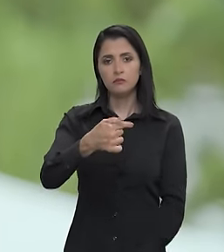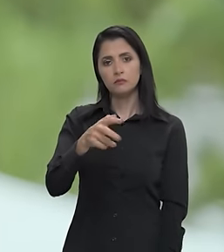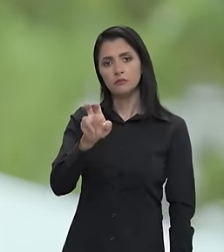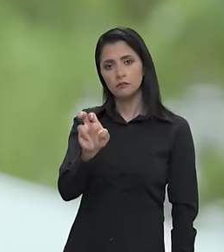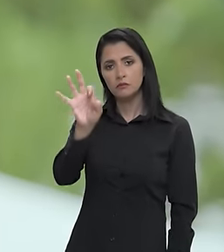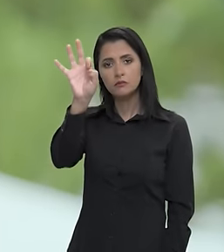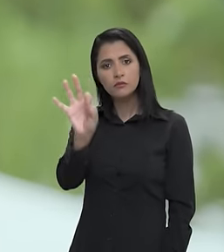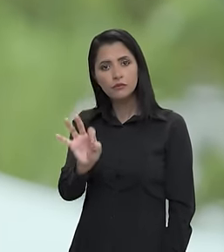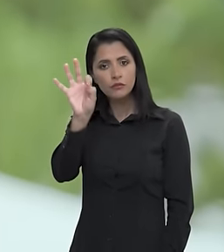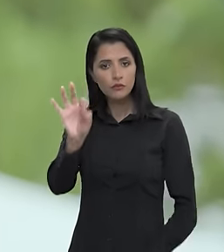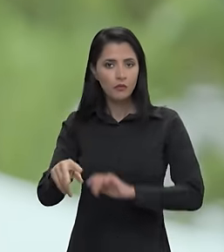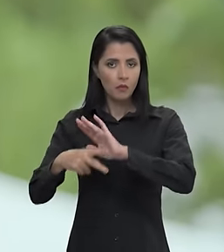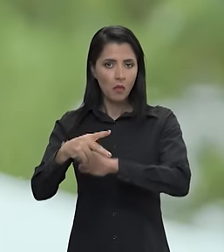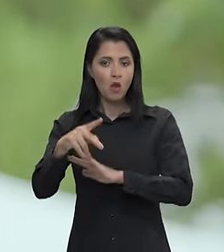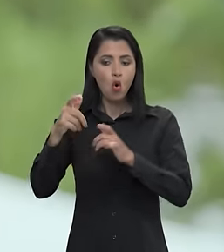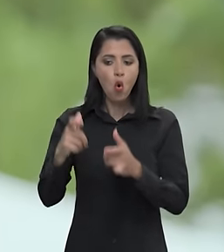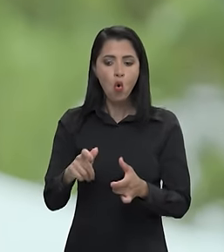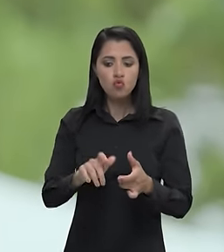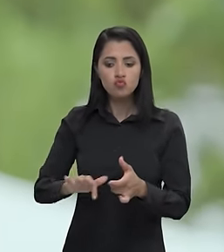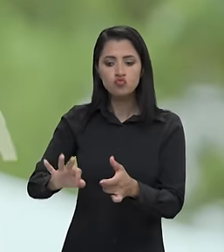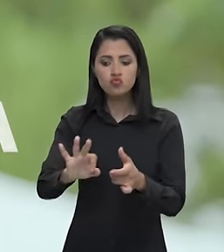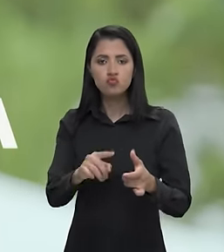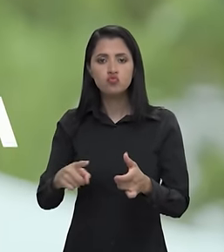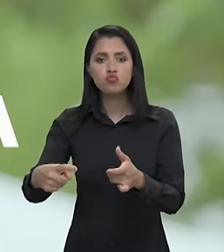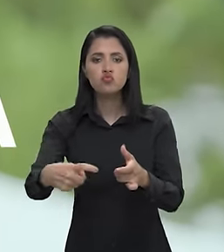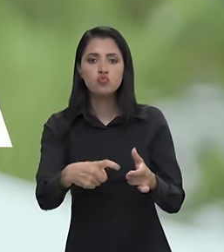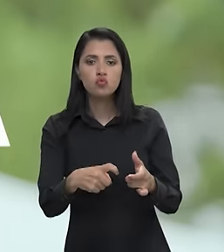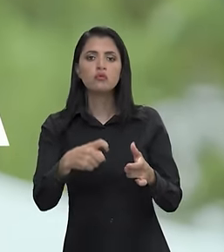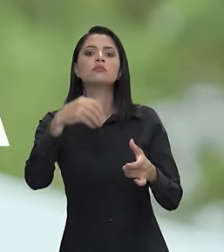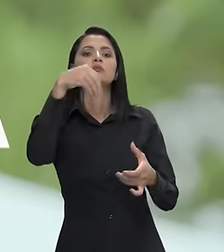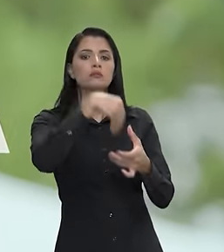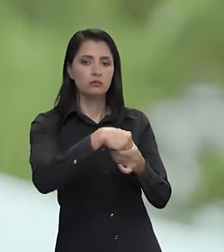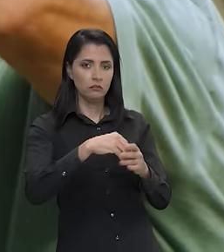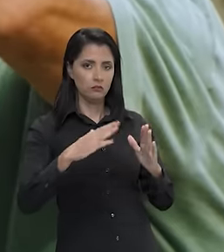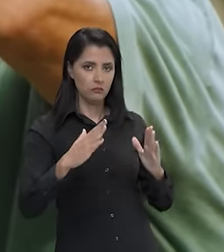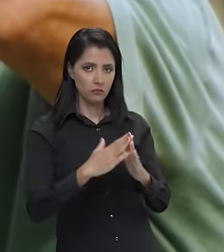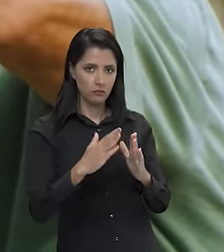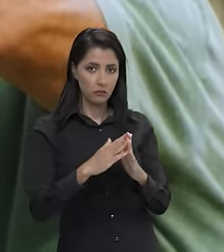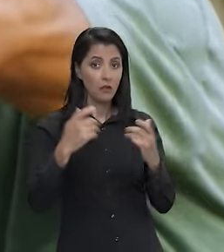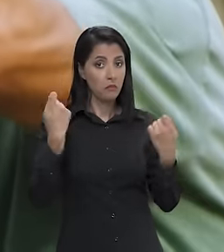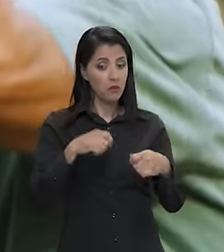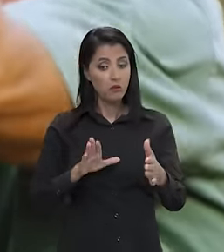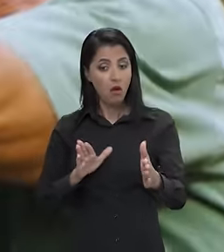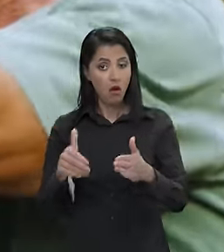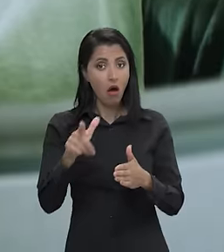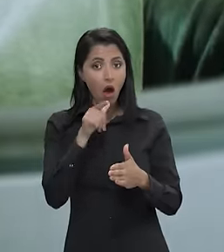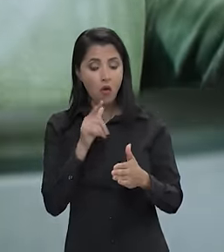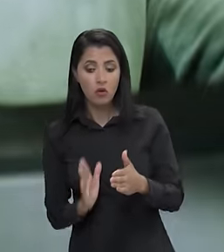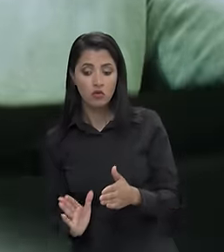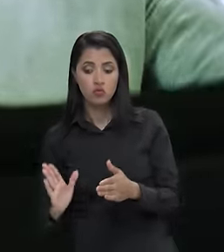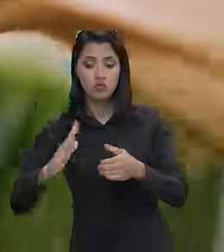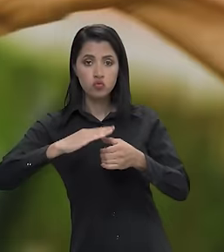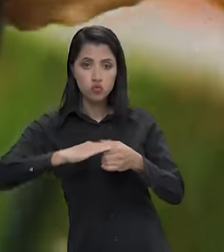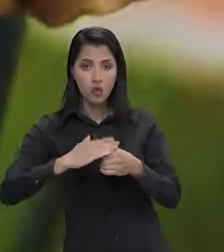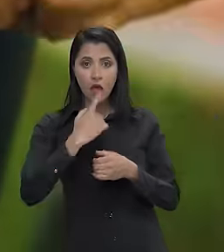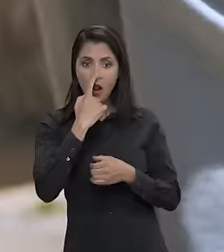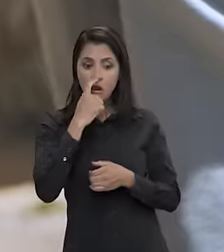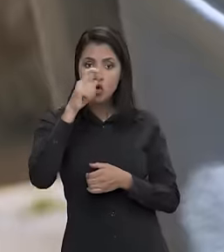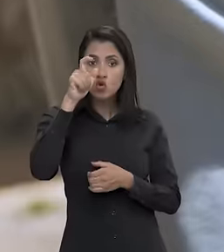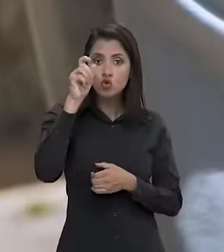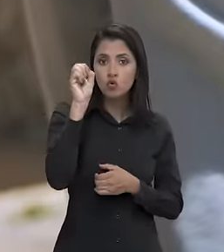75% dos focos estão dentro de casa. Vamos tampar as caixas d'água,